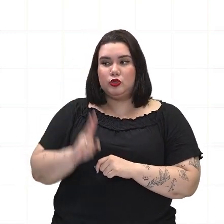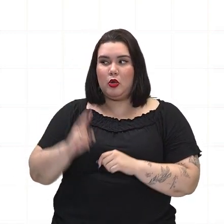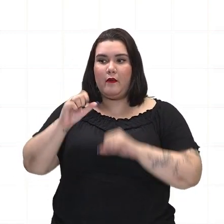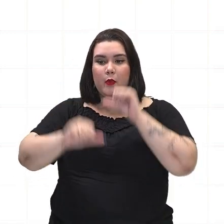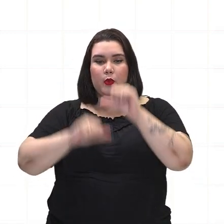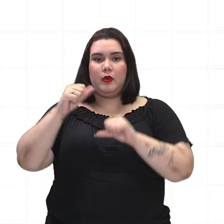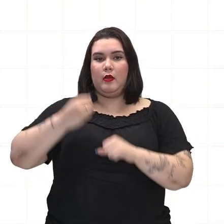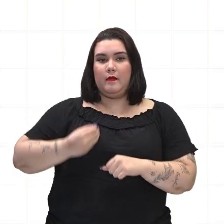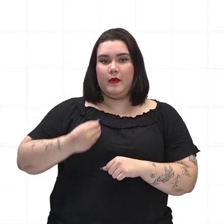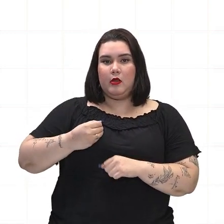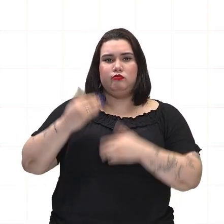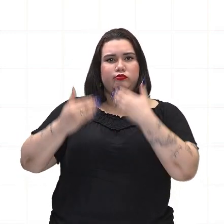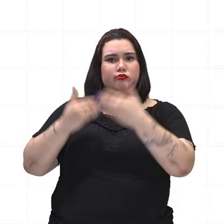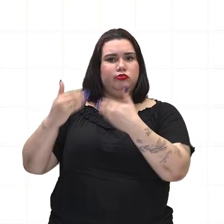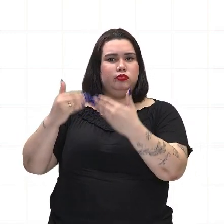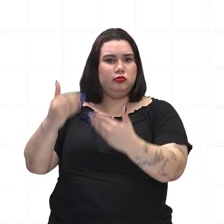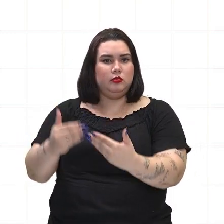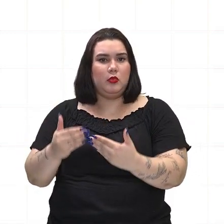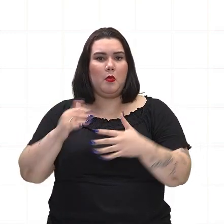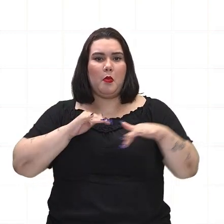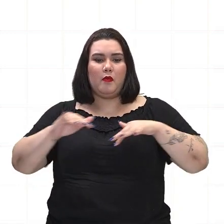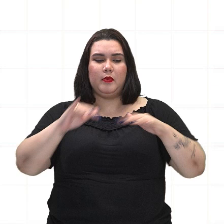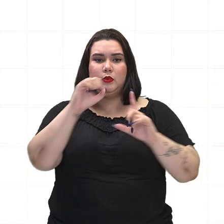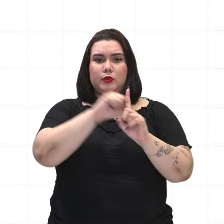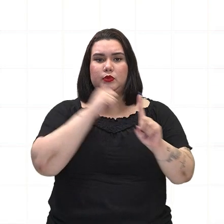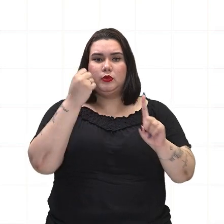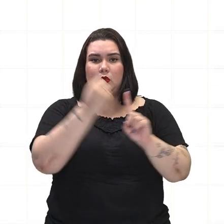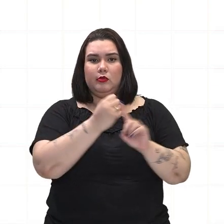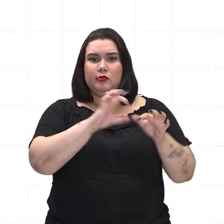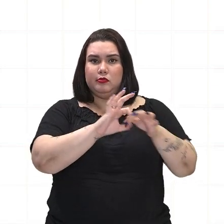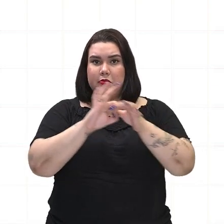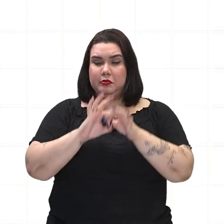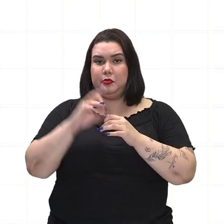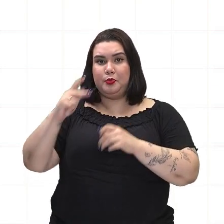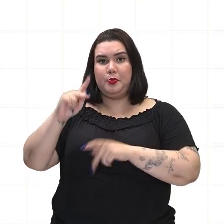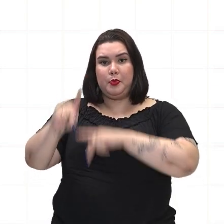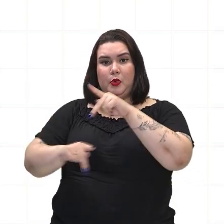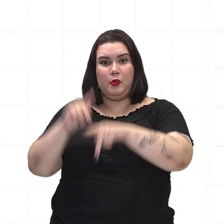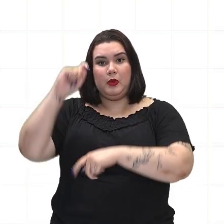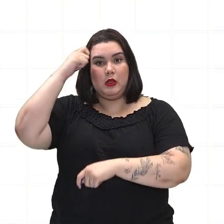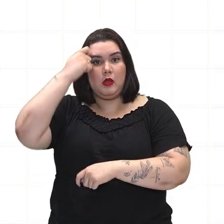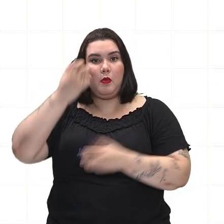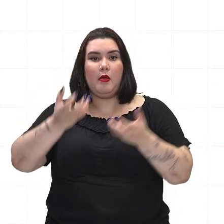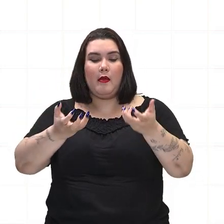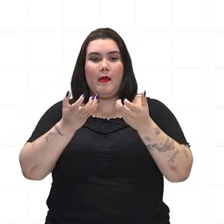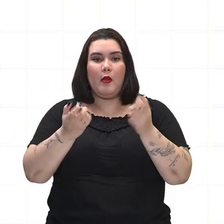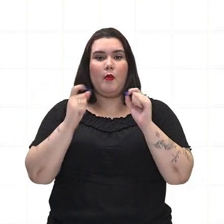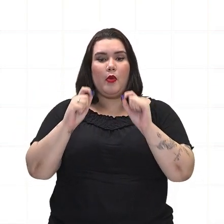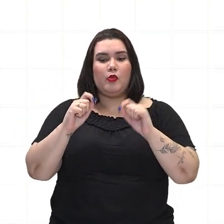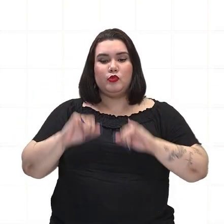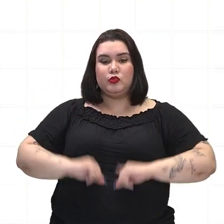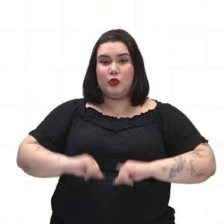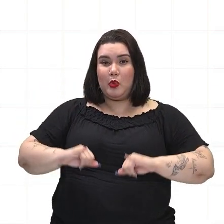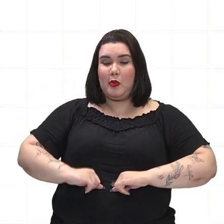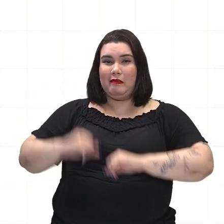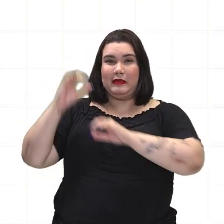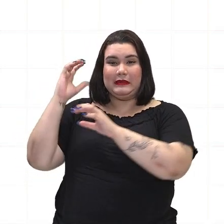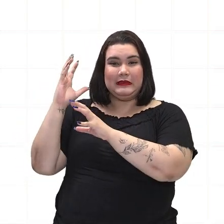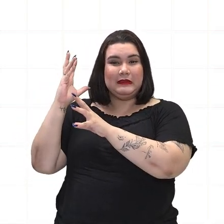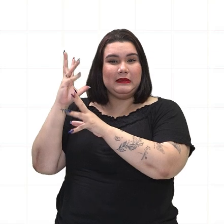força ao longo do tempo, com movimentos e organizações negras buscando reconhecimento dos